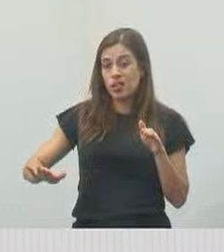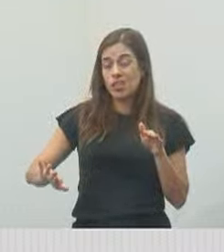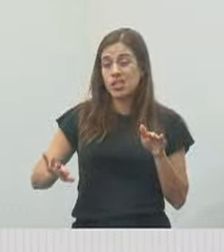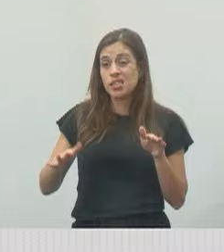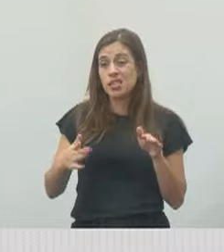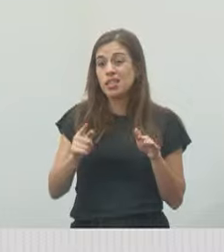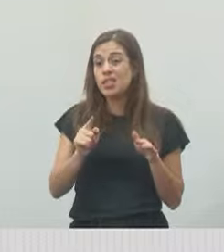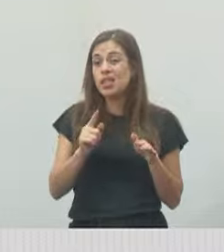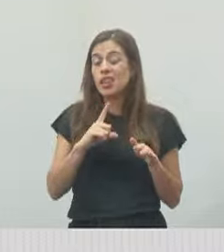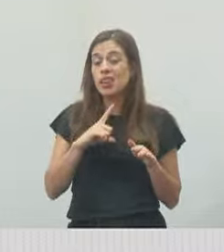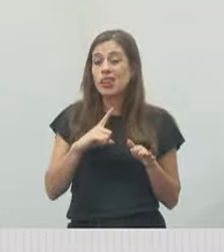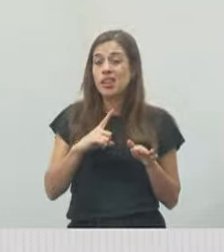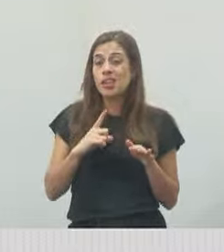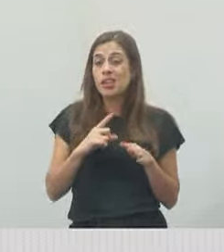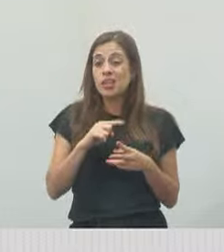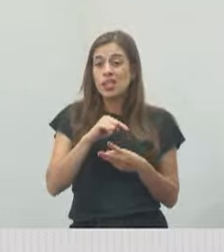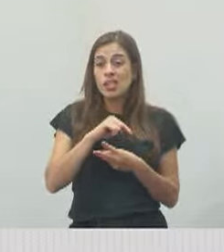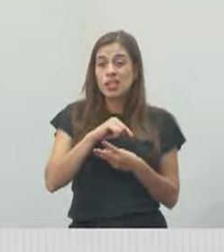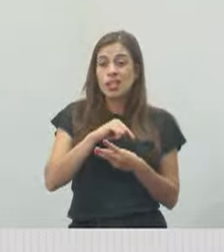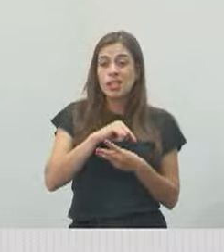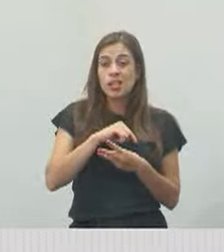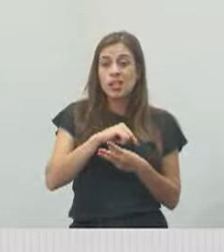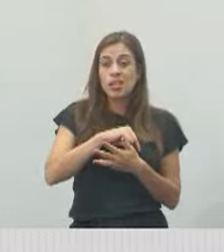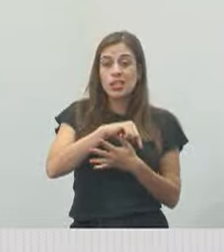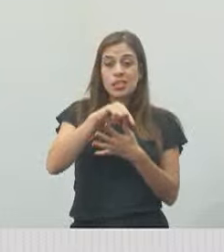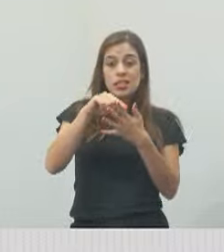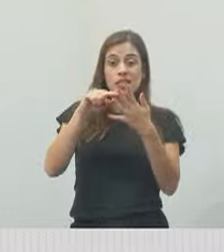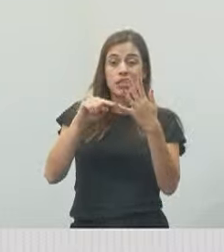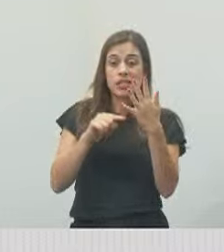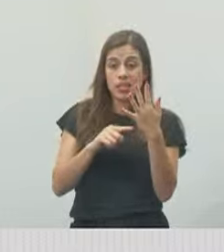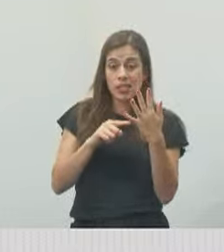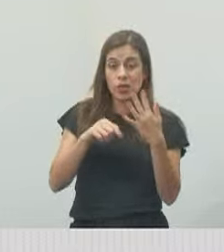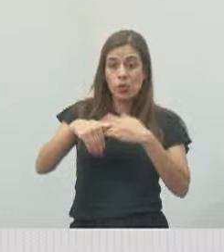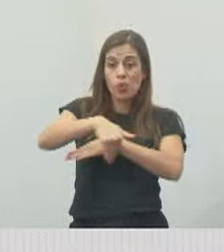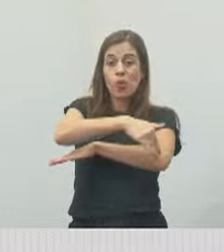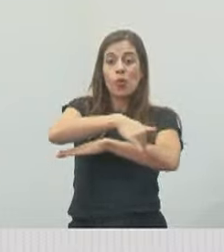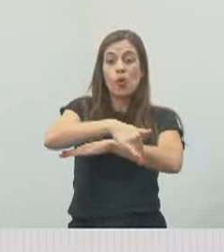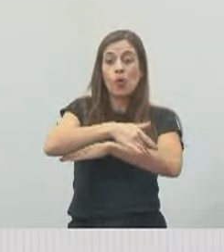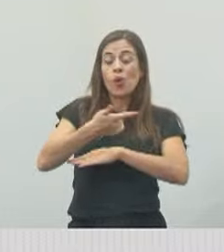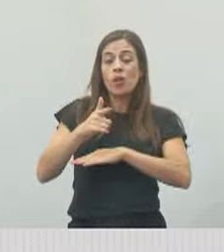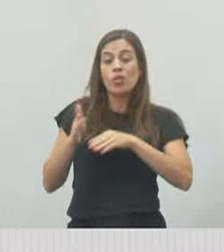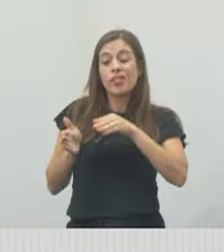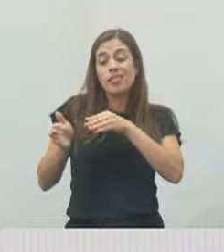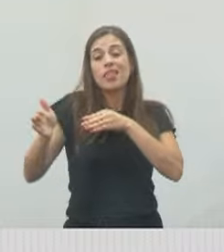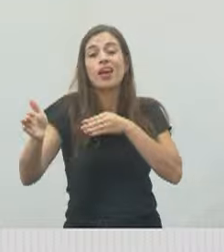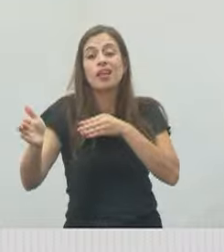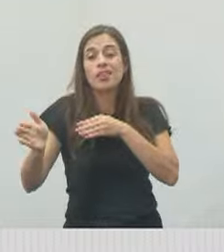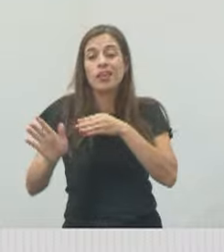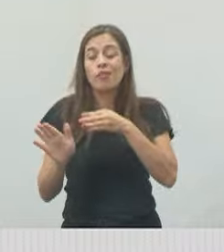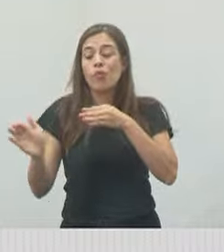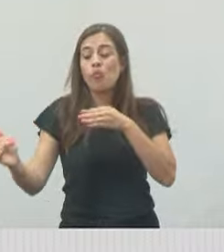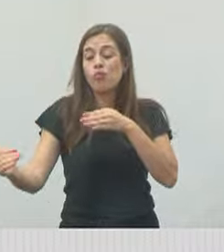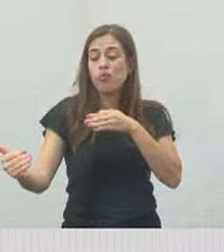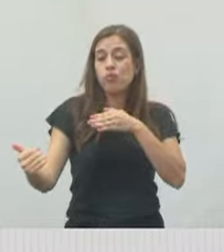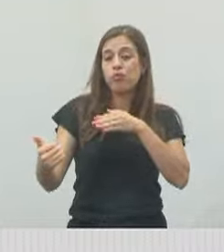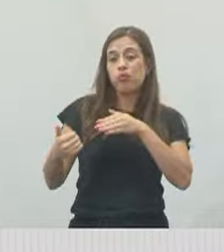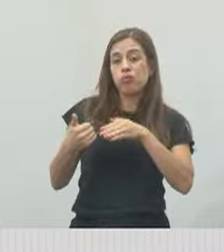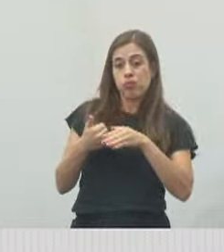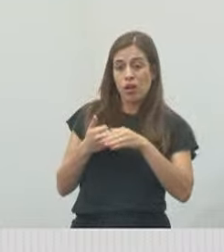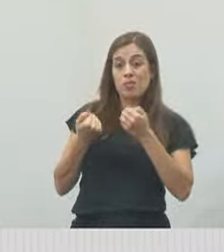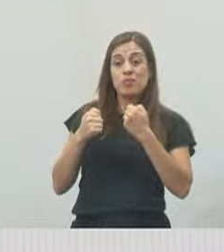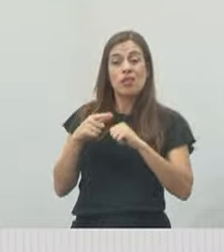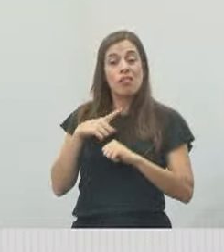E ali são cinco ruas sem saídas. E o que tinha que ser feito ali? Tinha que ser feito